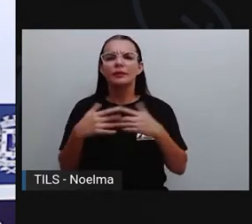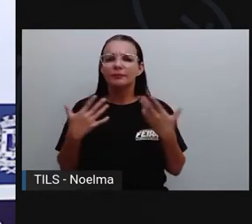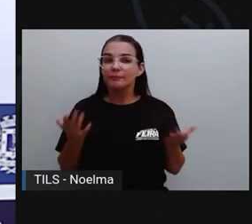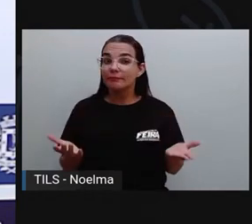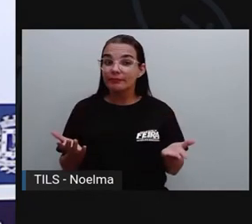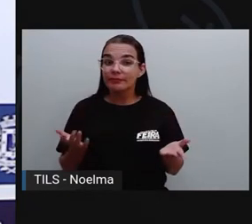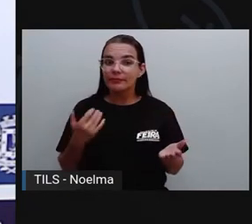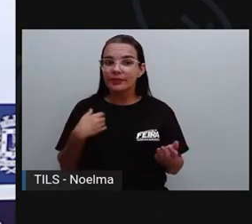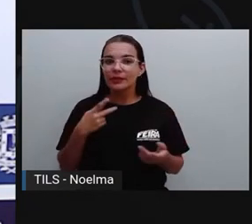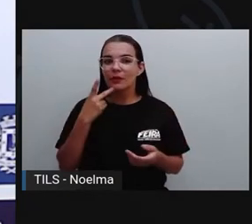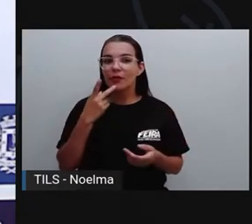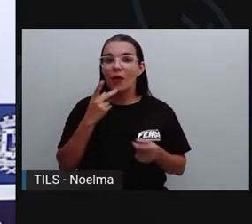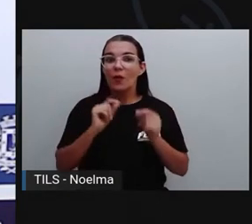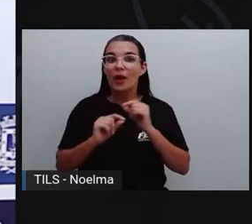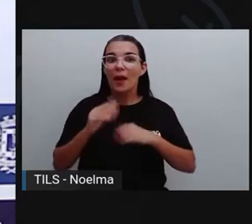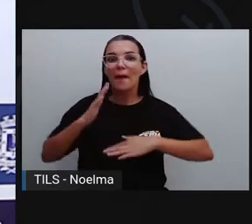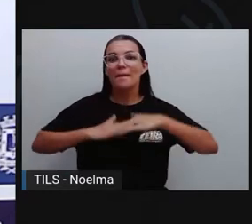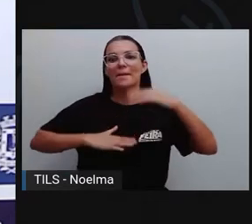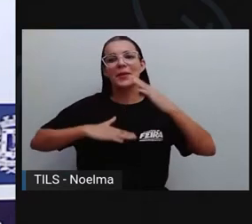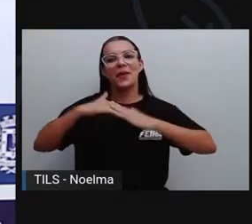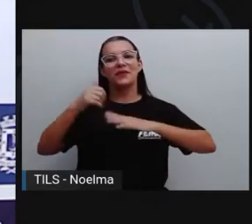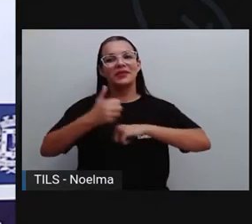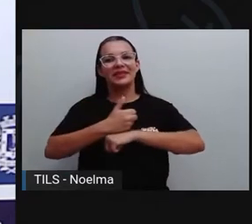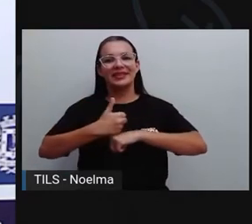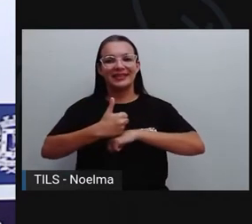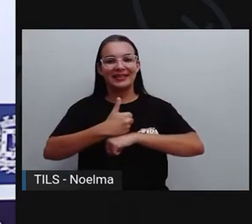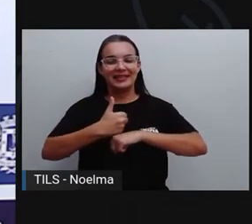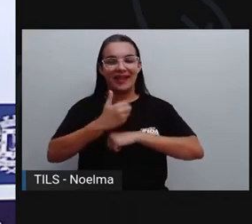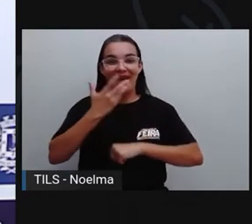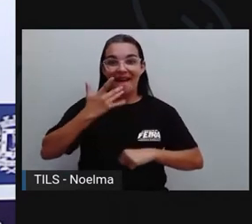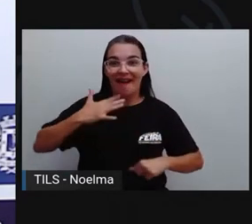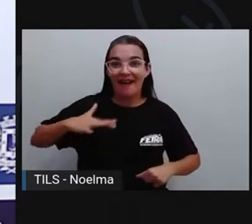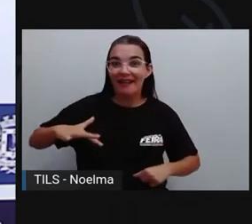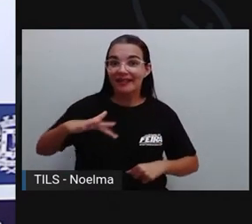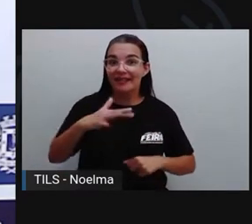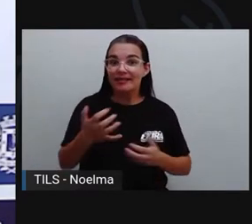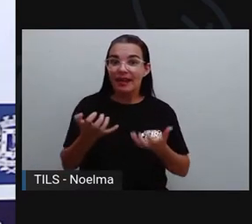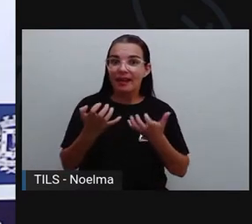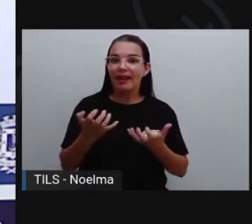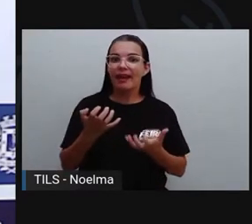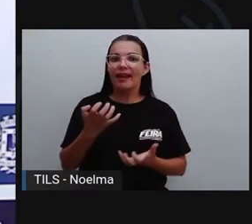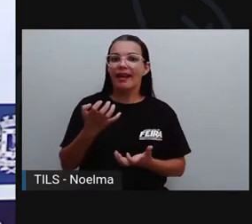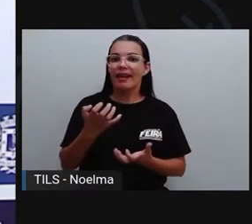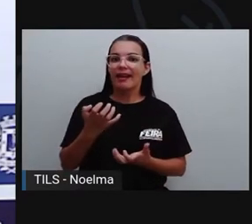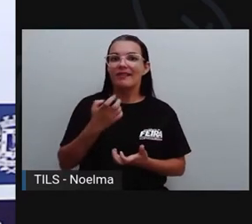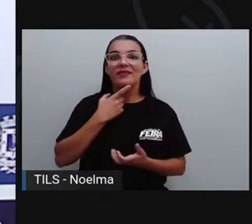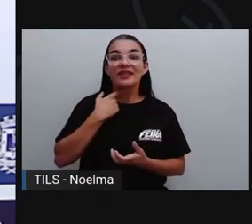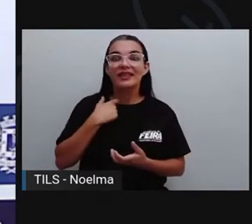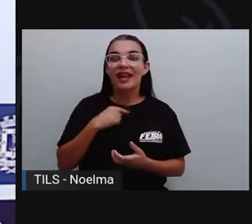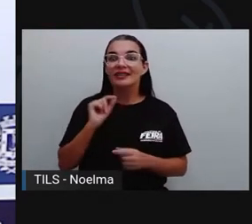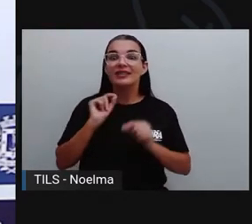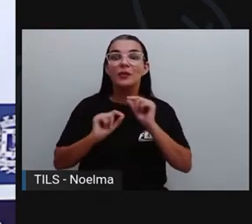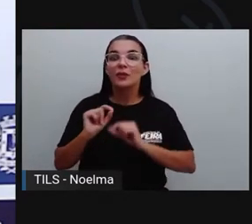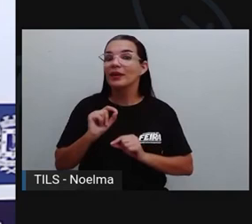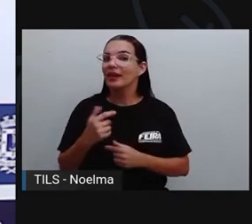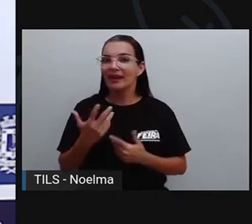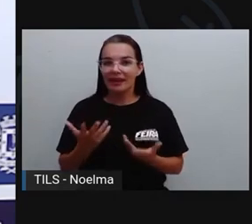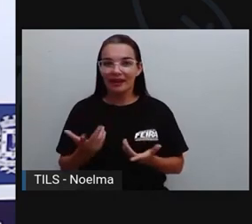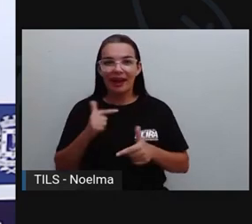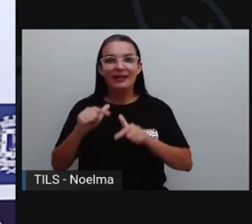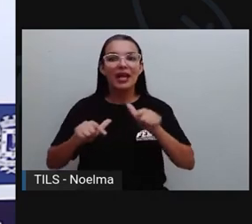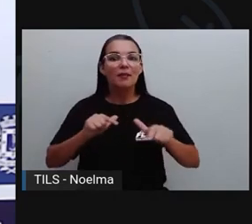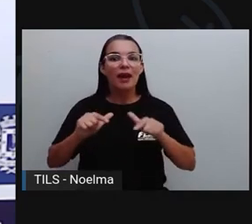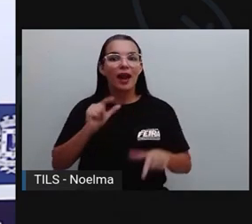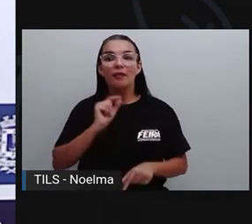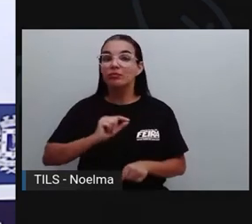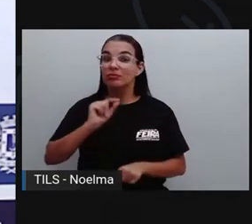Eu tô falando da profissão que essa criança vai escolher, né? O que é que essa criança vai querer trabalhar com o quê?